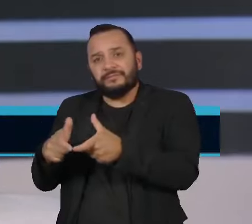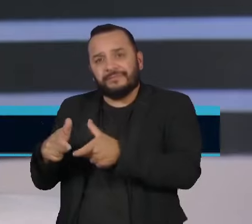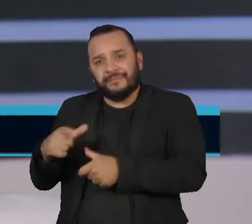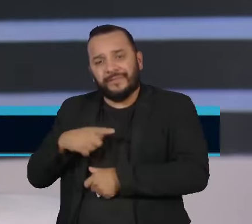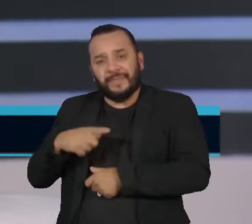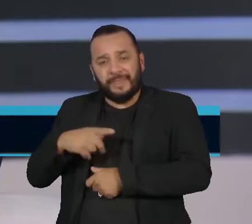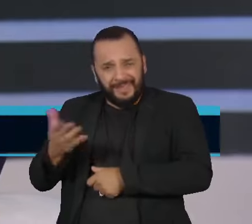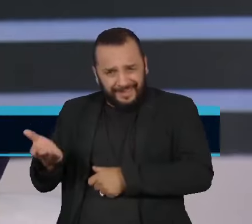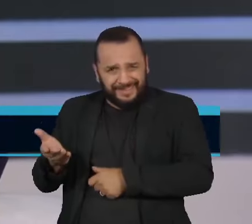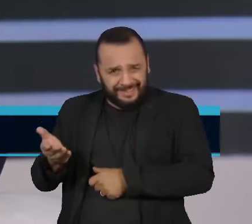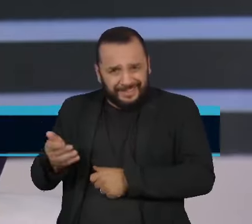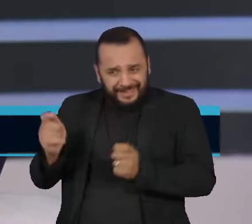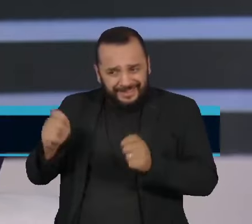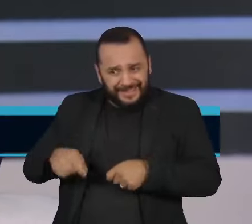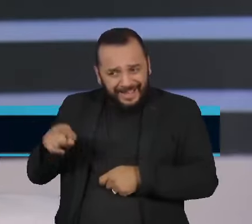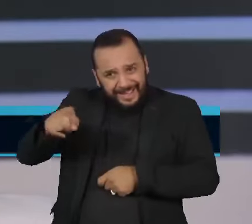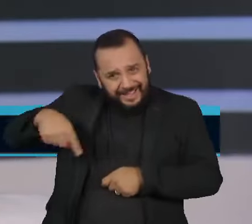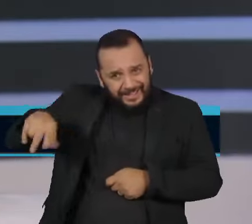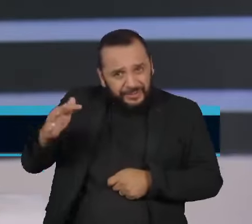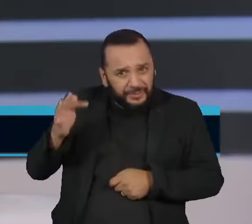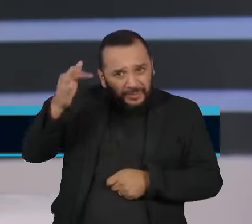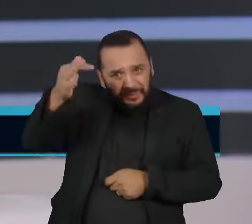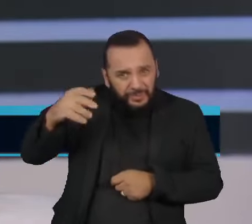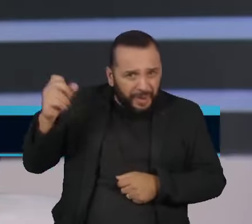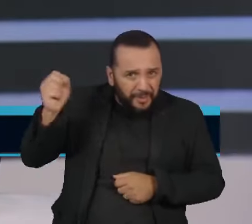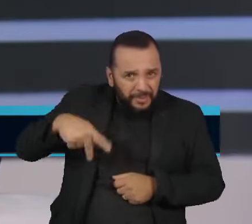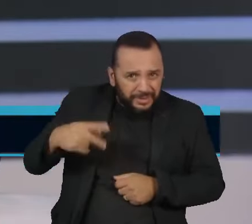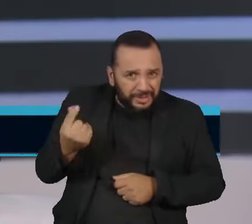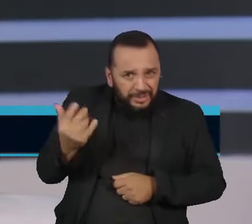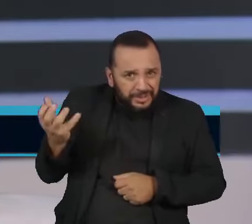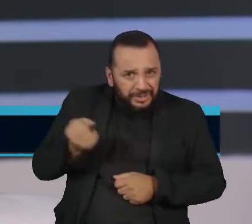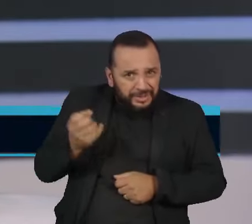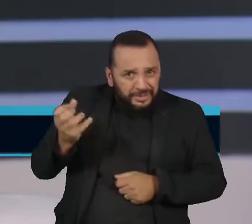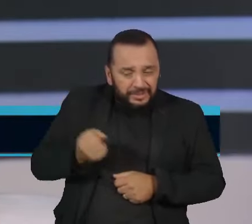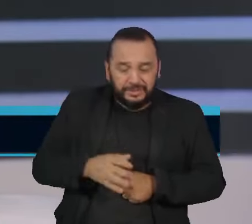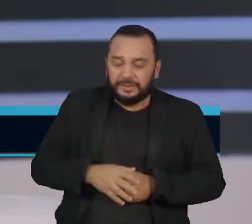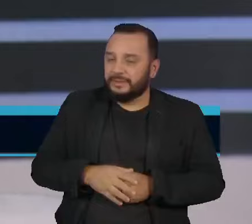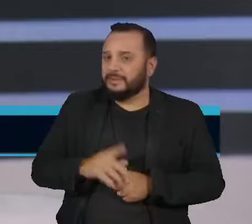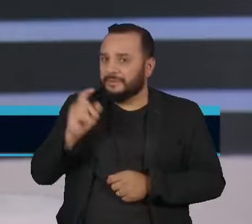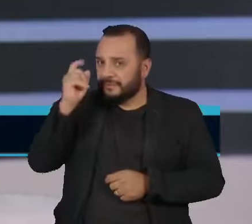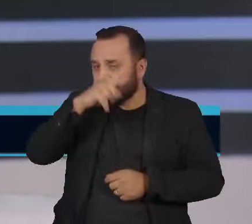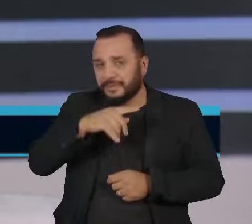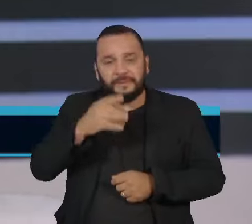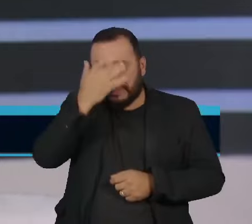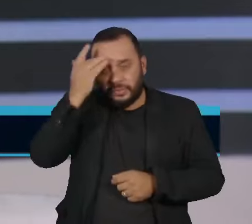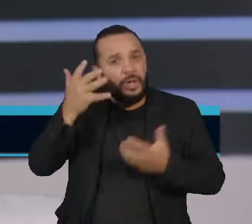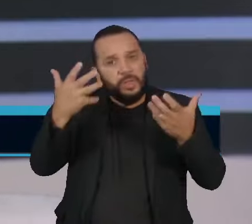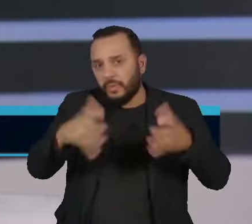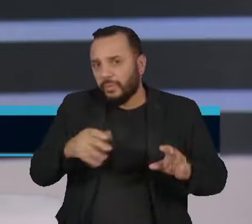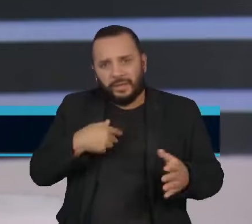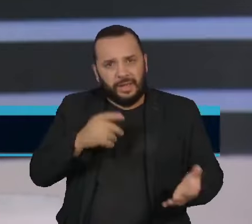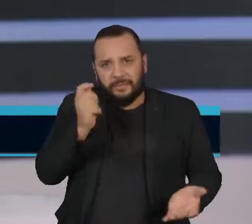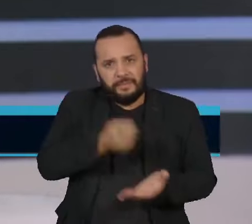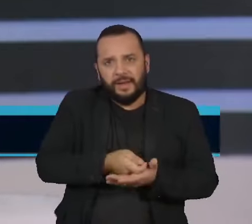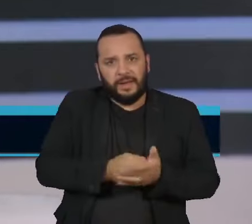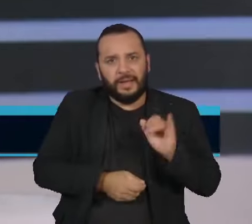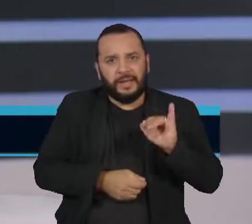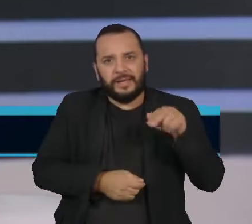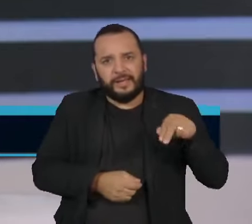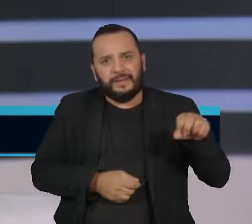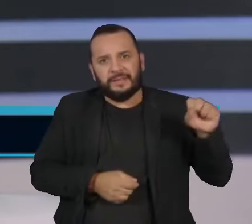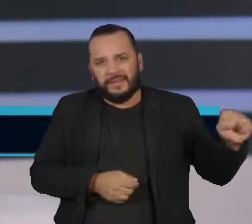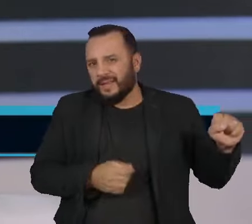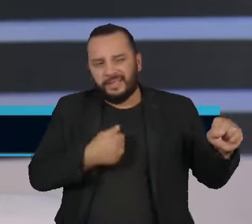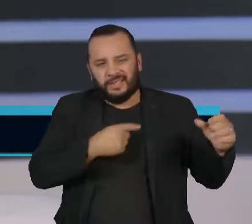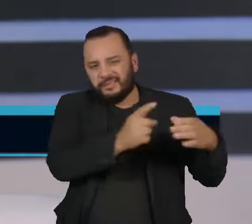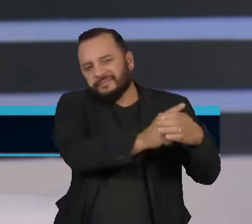incerteza muito grande. Isso, inclusive, faz com que muita gente não queira contribuir. Então, quem pode hoje acabar saindo desse sistema,